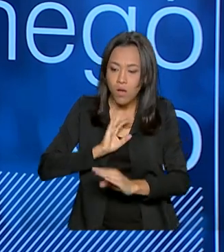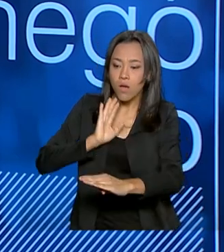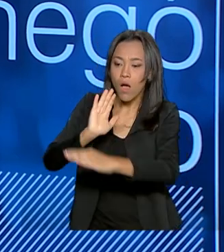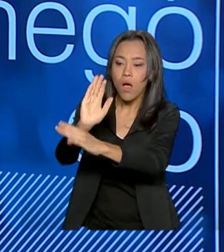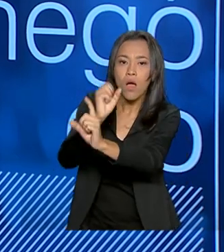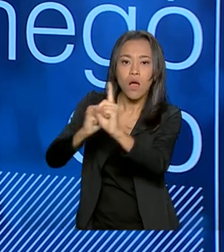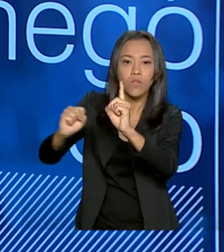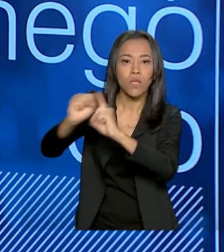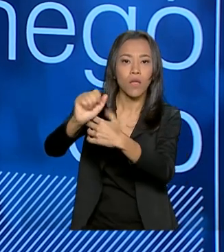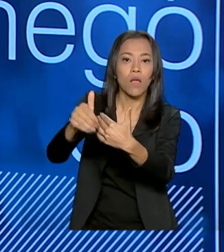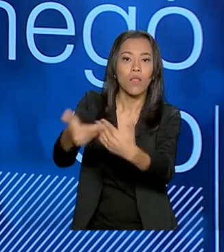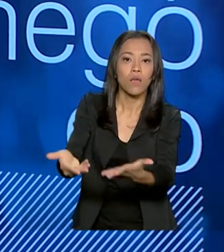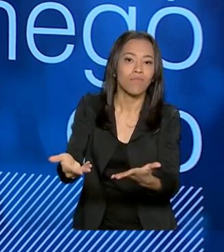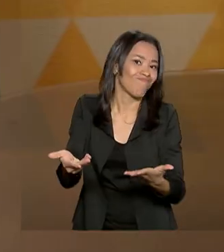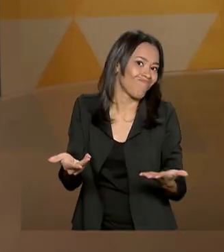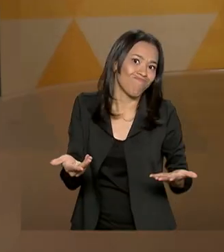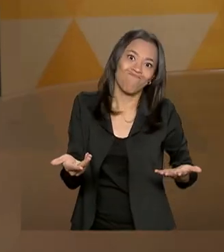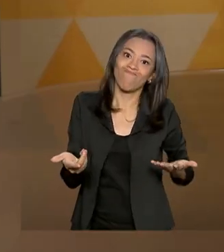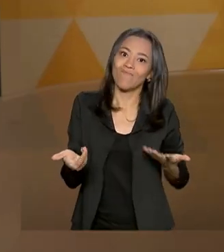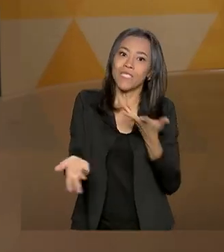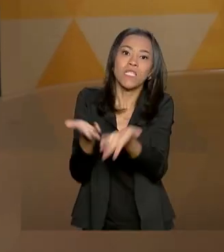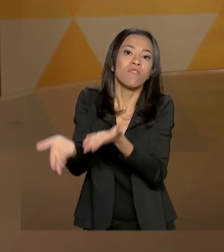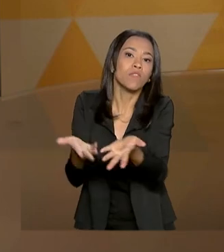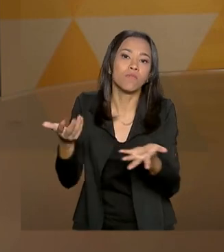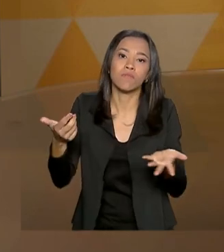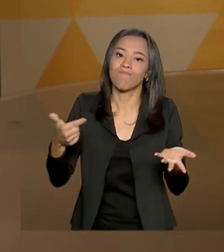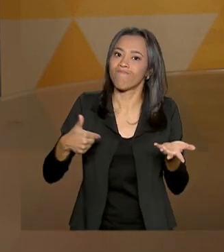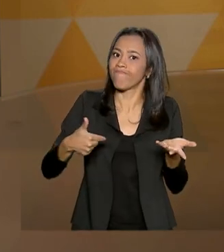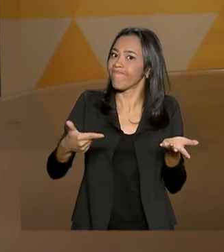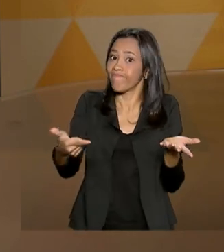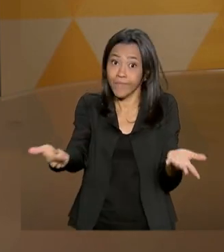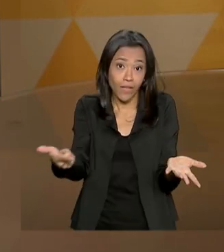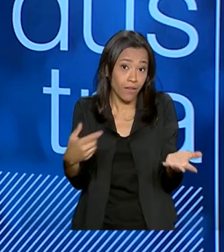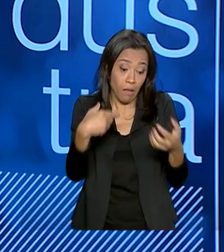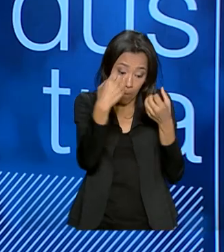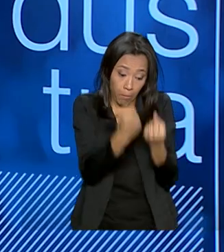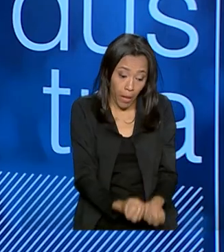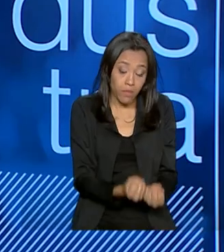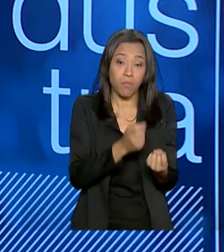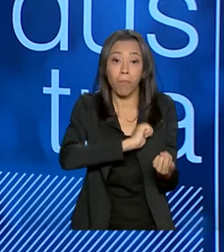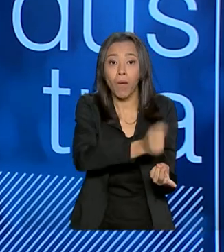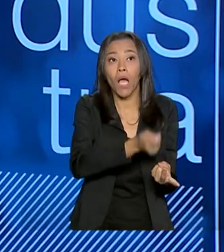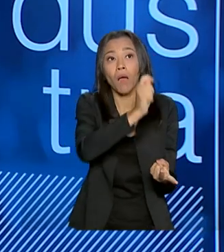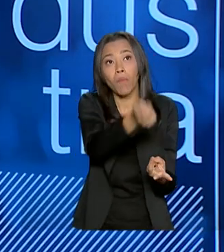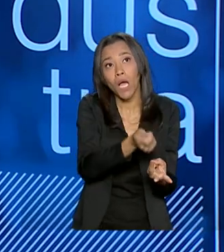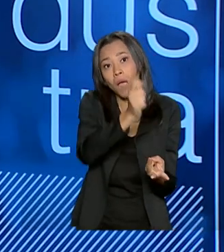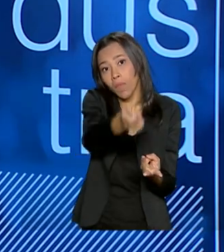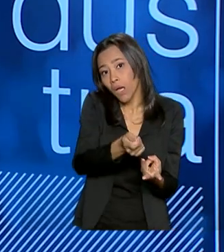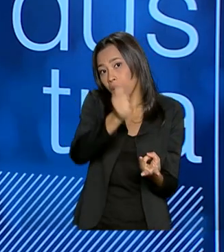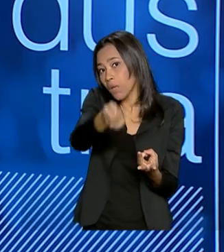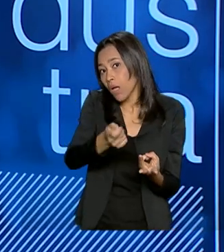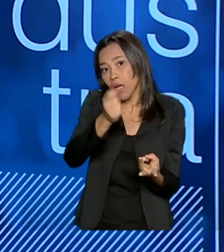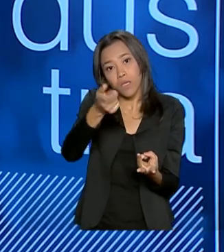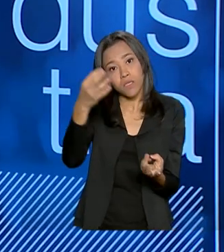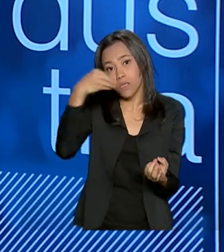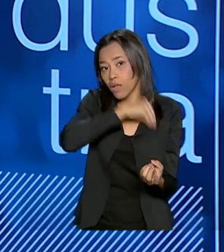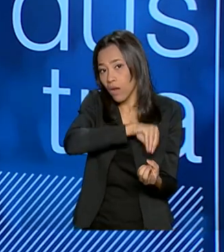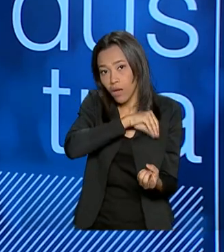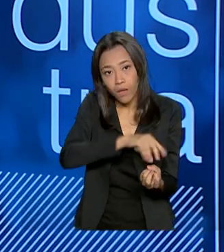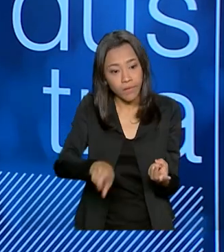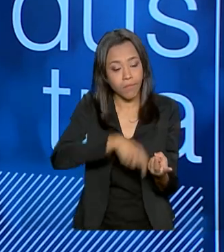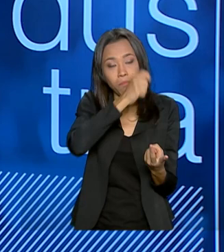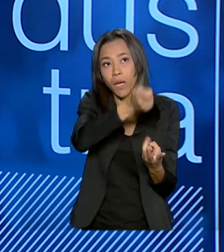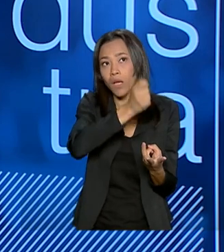população. Na prestação de serviços. Porque nós temos essa carga elevada para pagar gasto corrente. O governo arrecada para pagar salário,